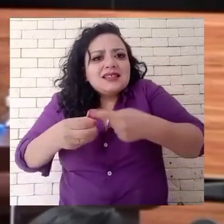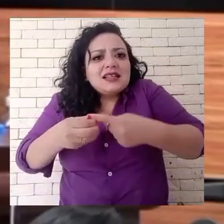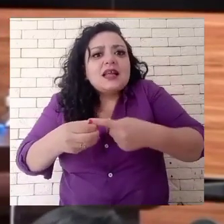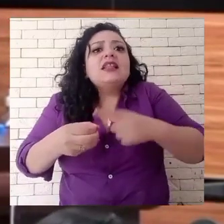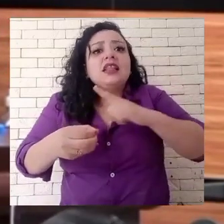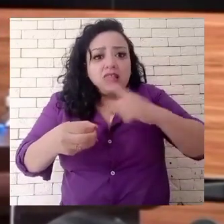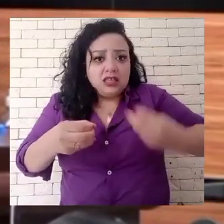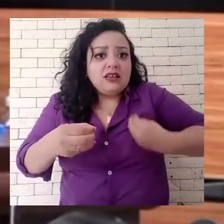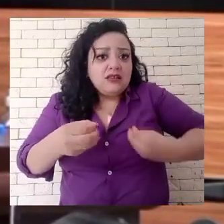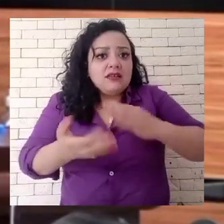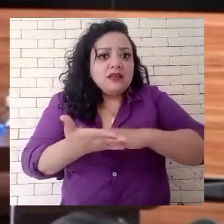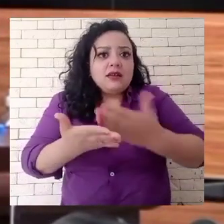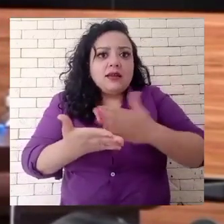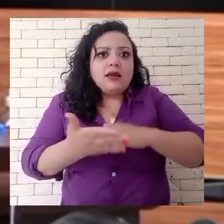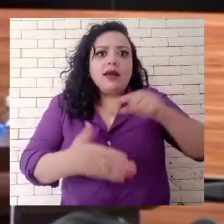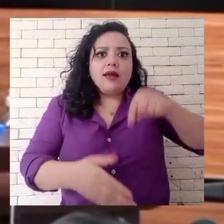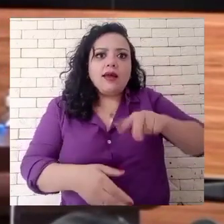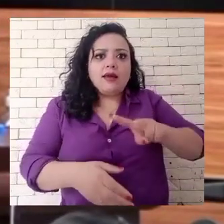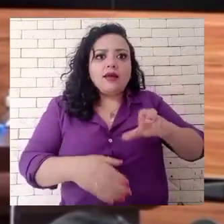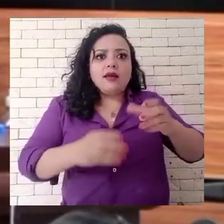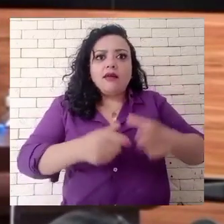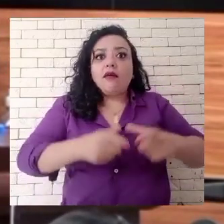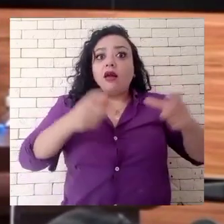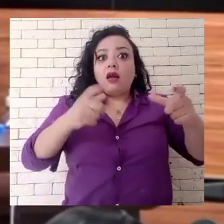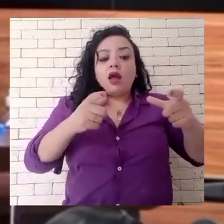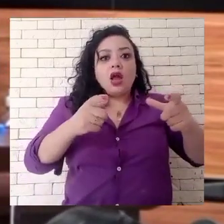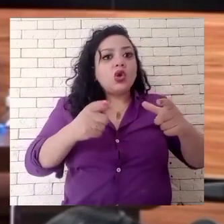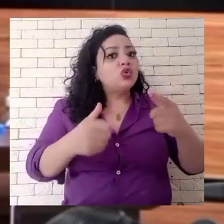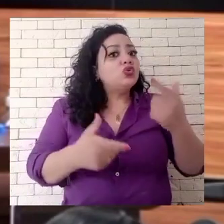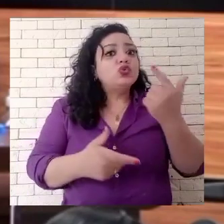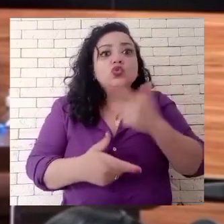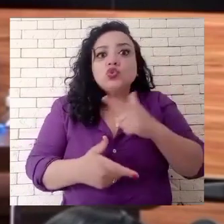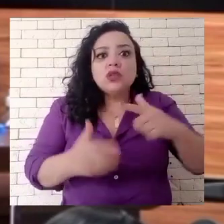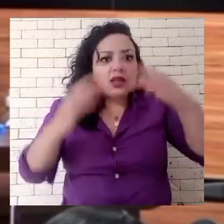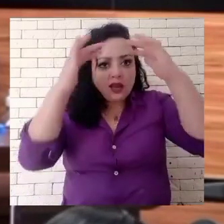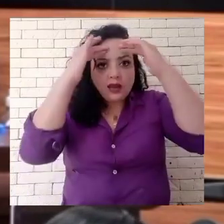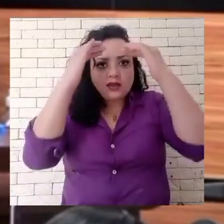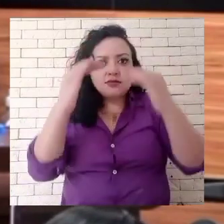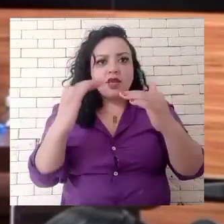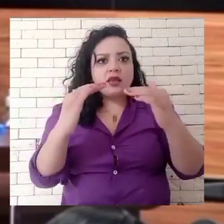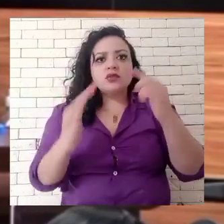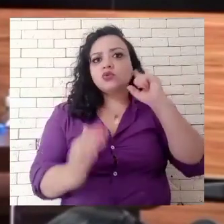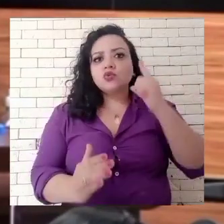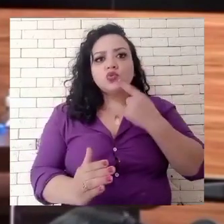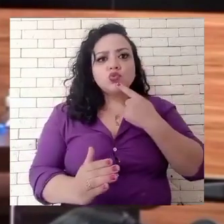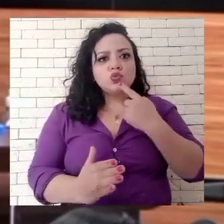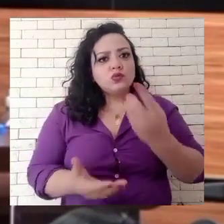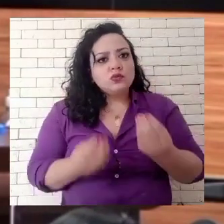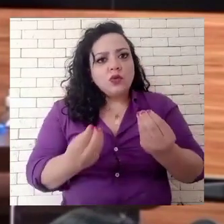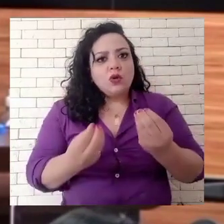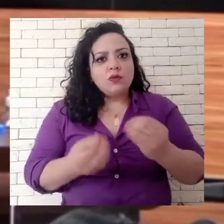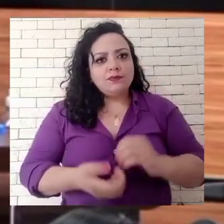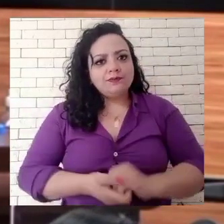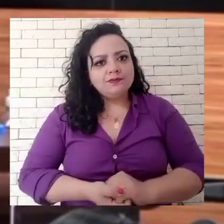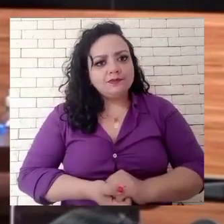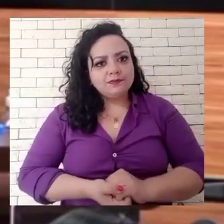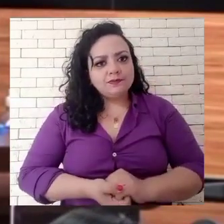Cidades muito menores têm intérpretes de Libras e nós continuamos descumprindo a legislação na Casa das Leis.